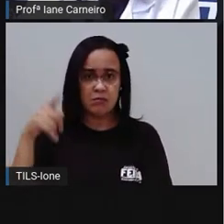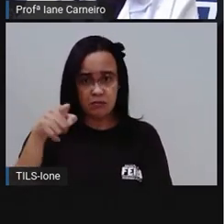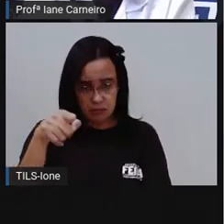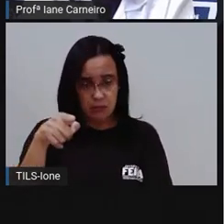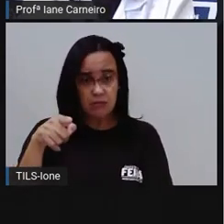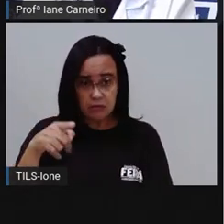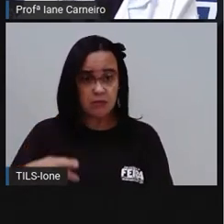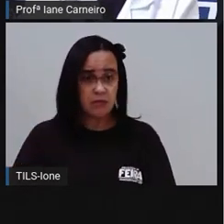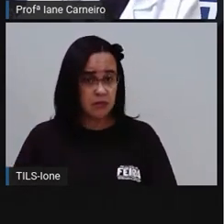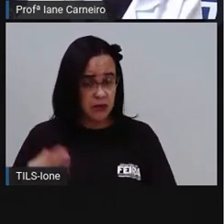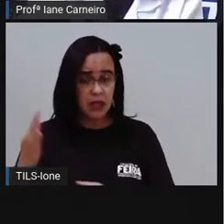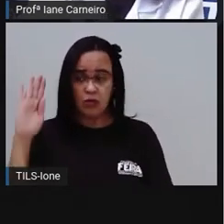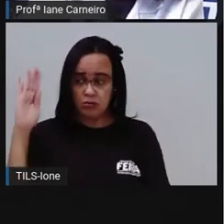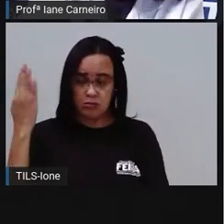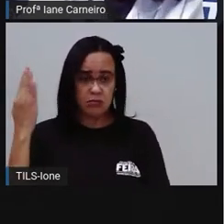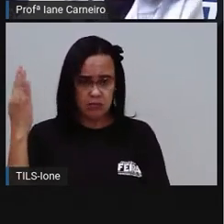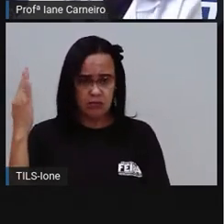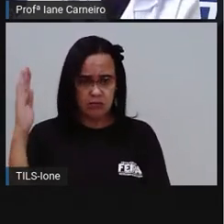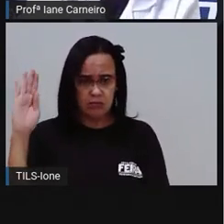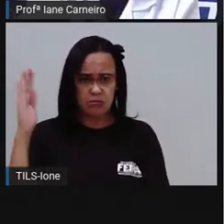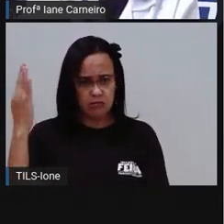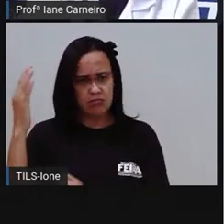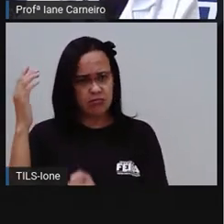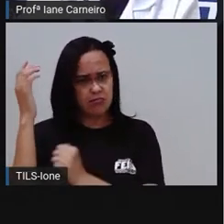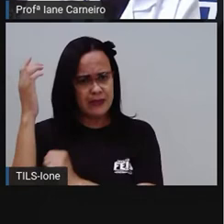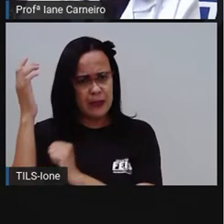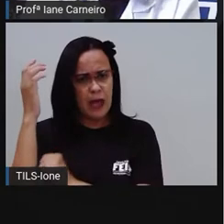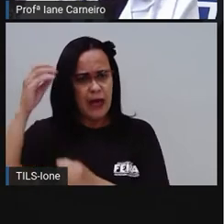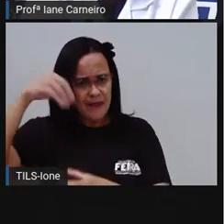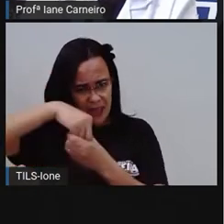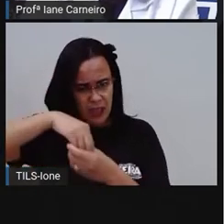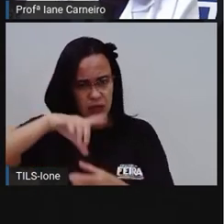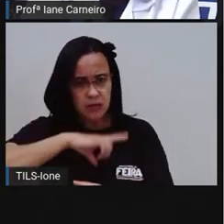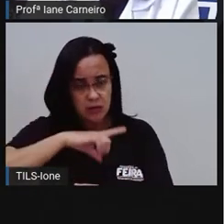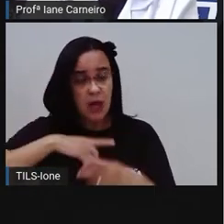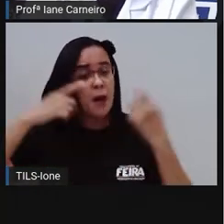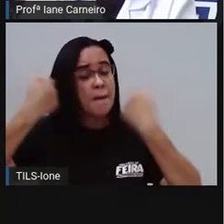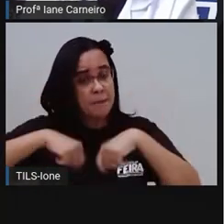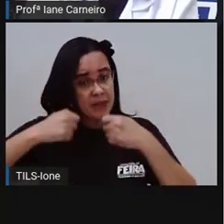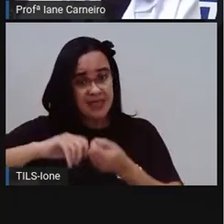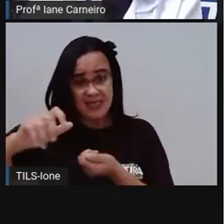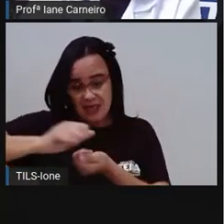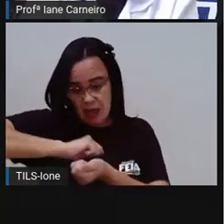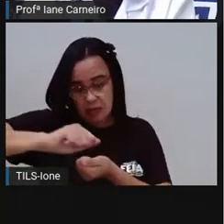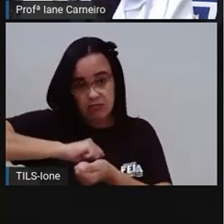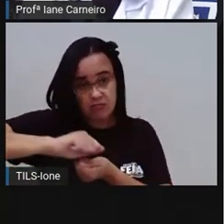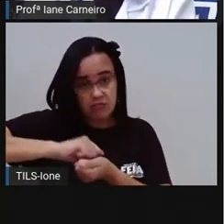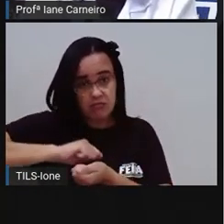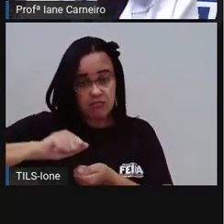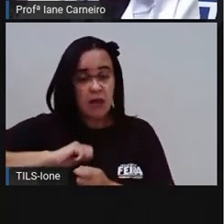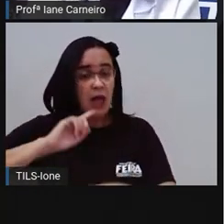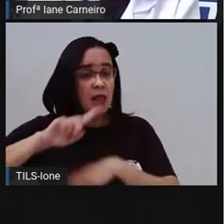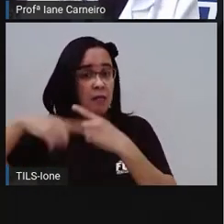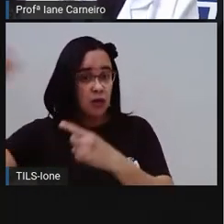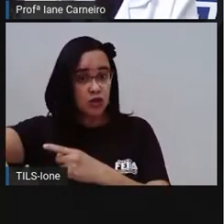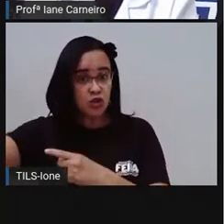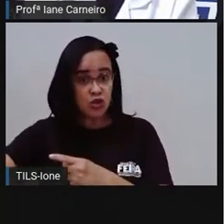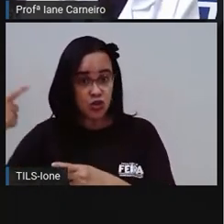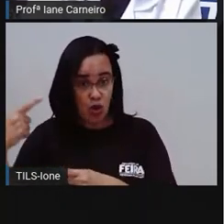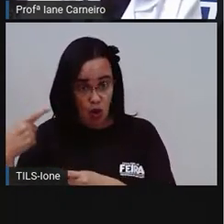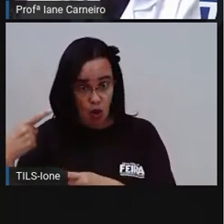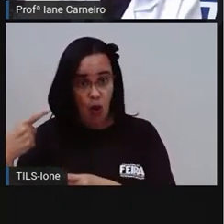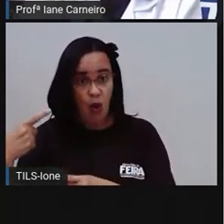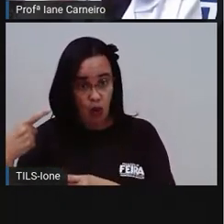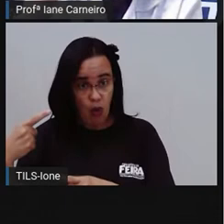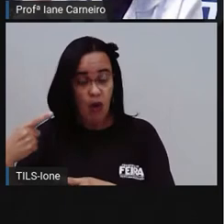essa parte de madeira. Então, quando eu lavo, eu tenho que deixar ela no sol para secar, porque senão a madeira começa a ficar preta, né?